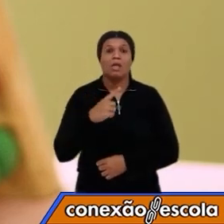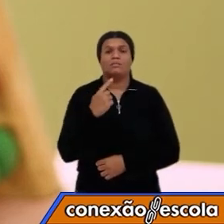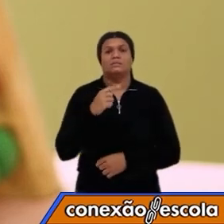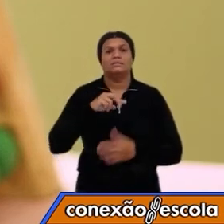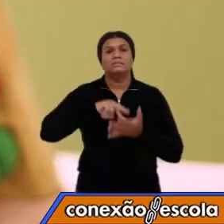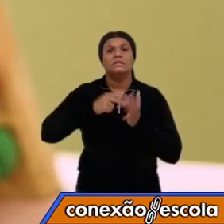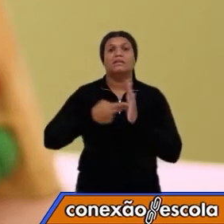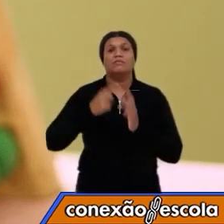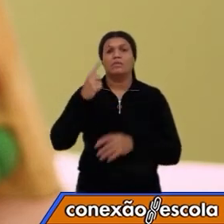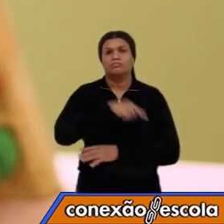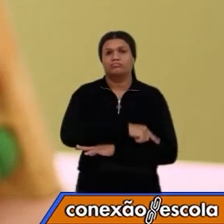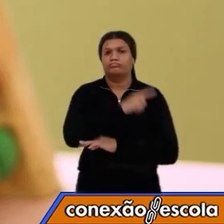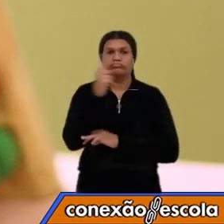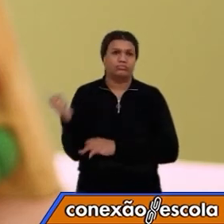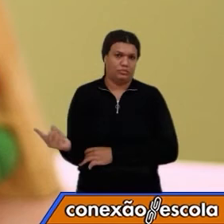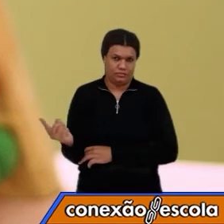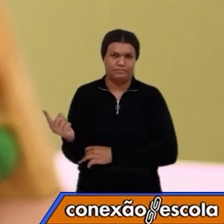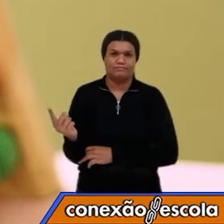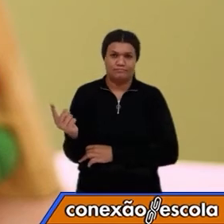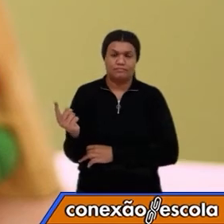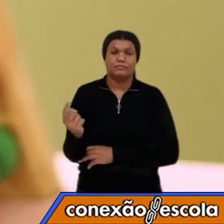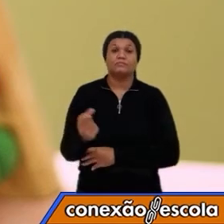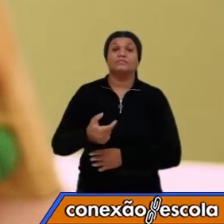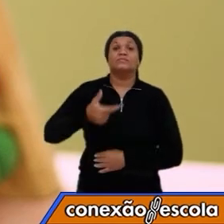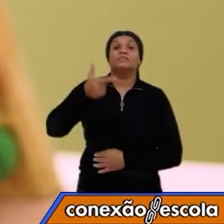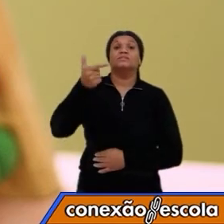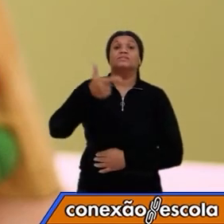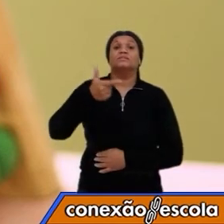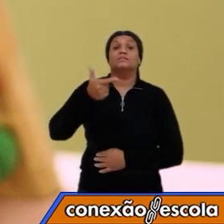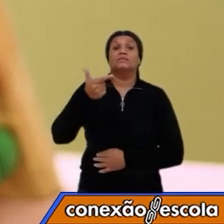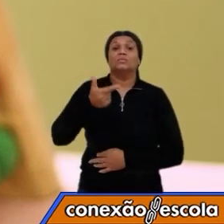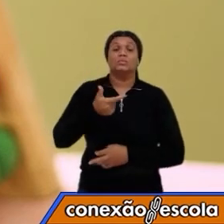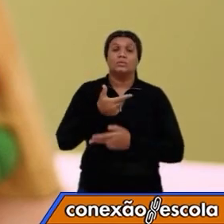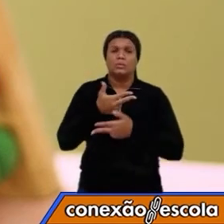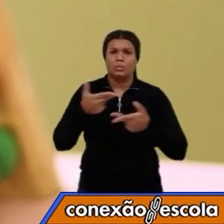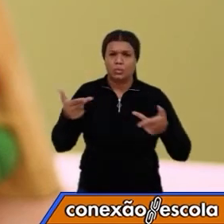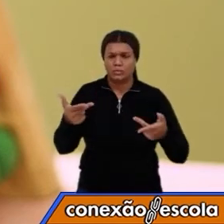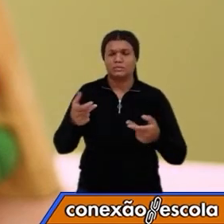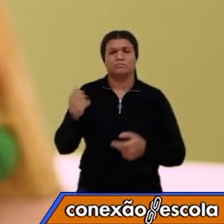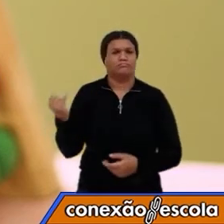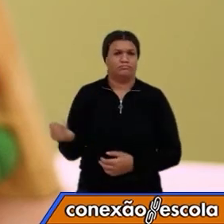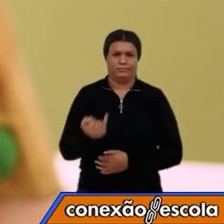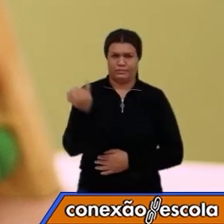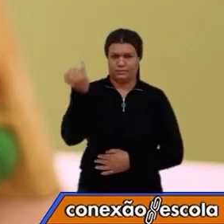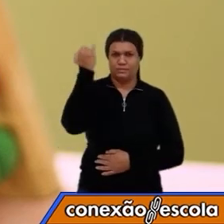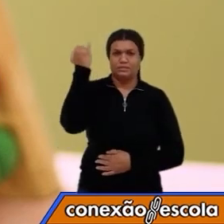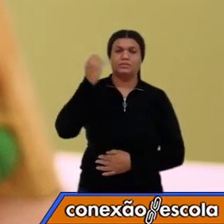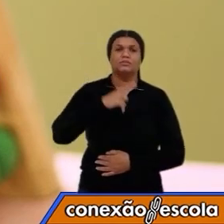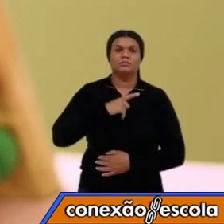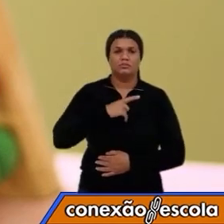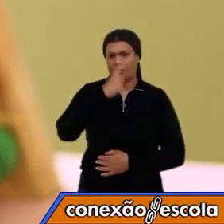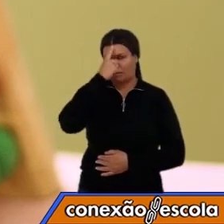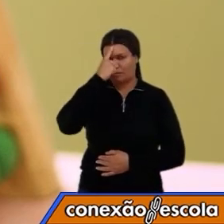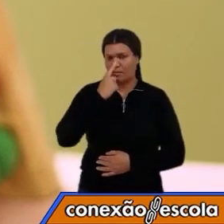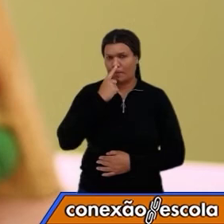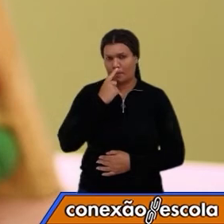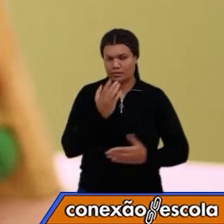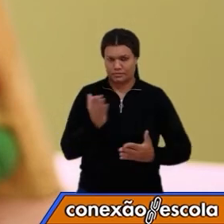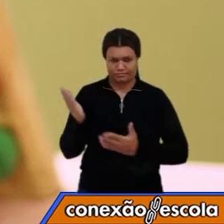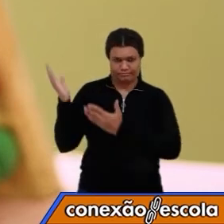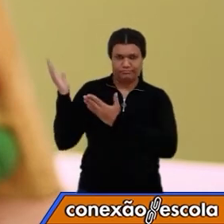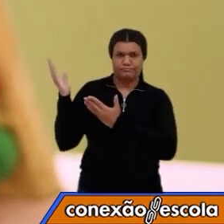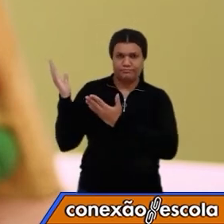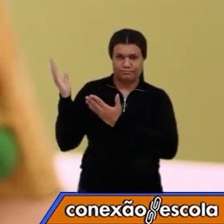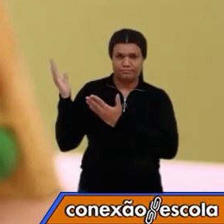O segundo movimento, também importante, que vai aparecer uma imagem aí na sua tela também, é o